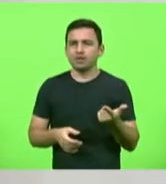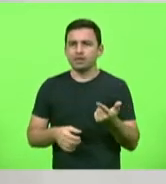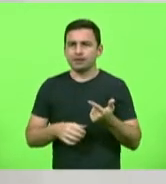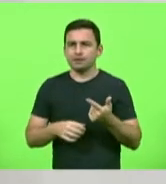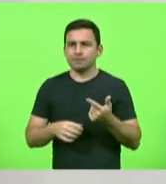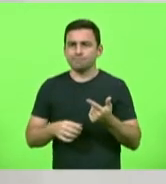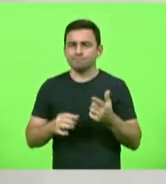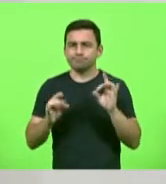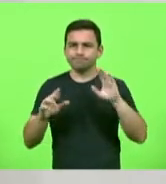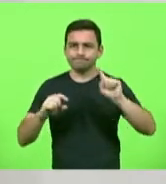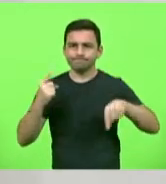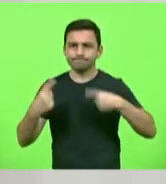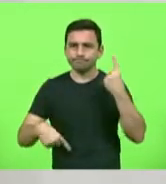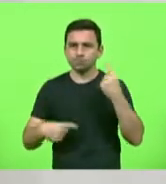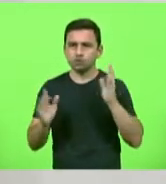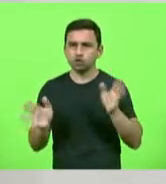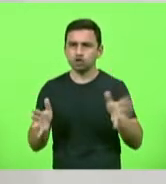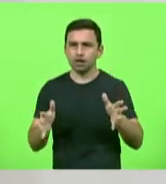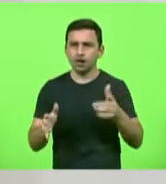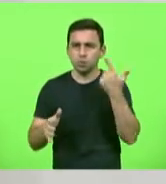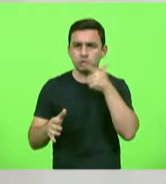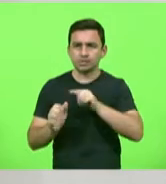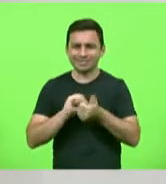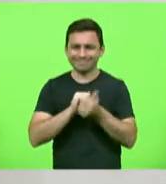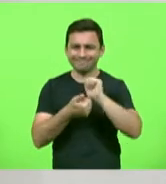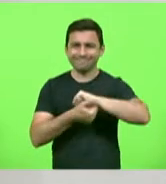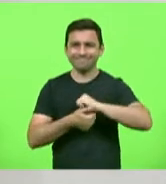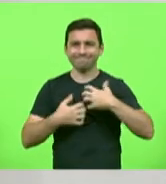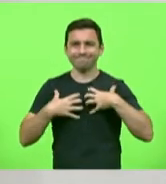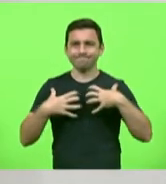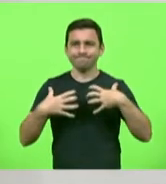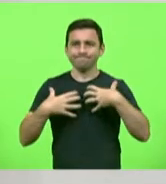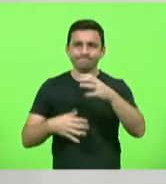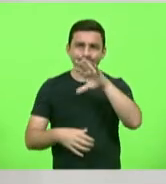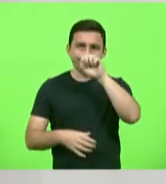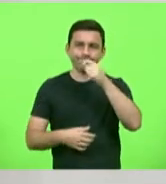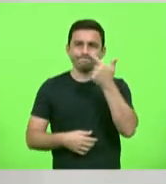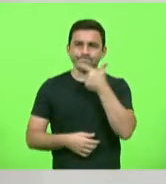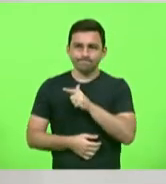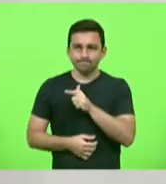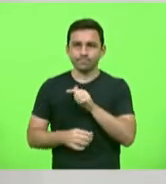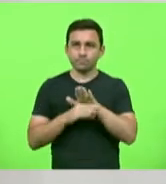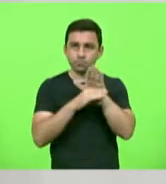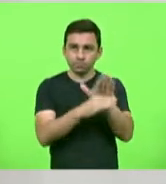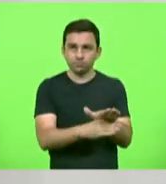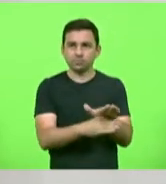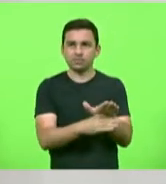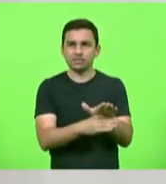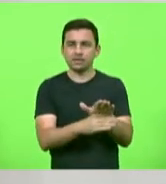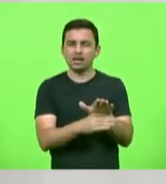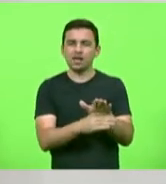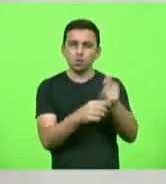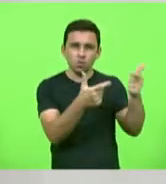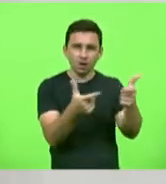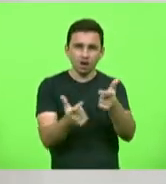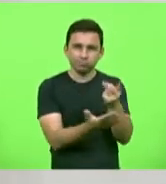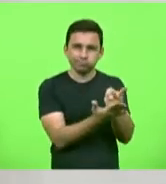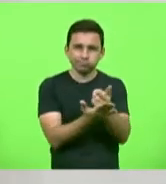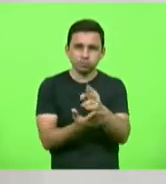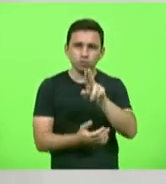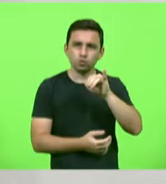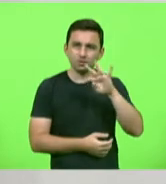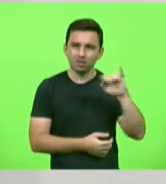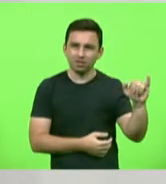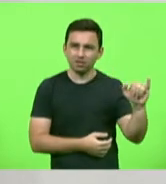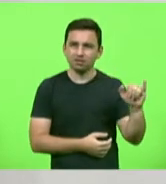readaptação respiratória, para atuar nos leitos de UTI, se